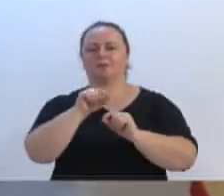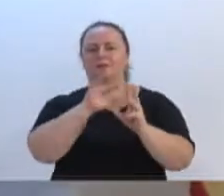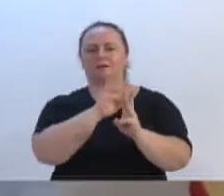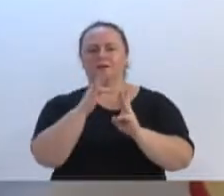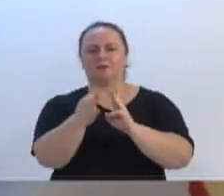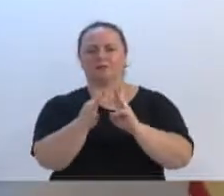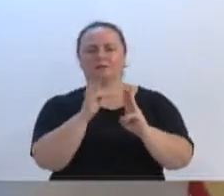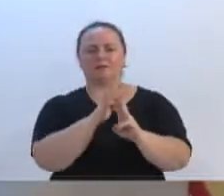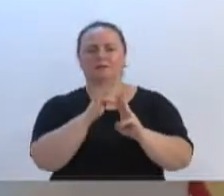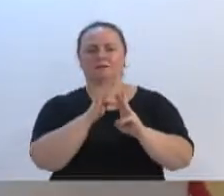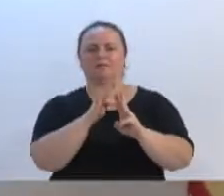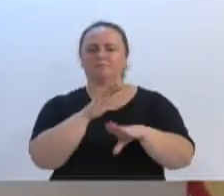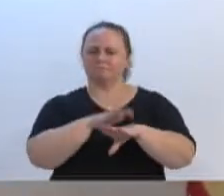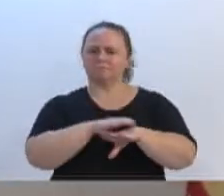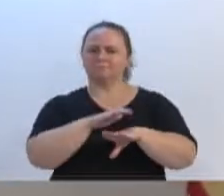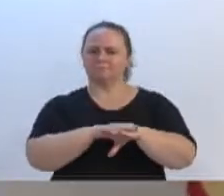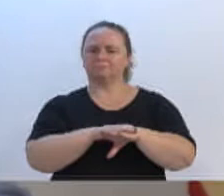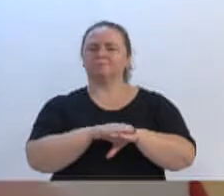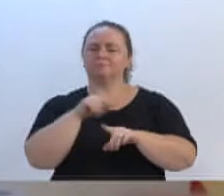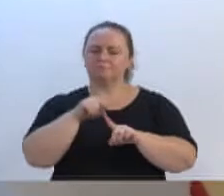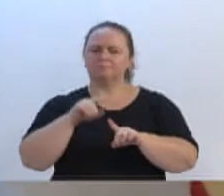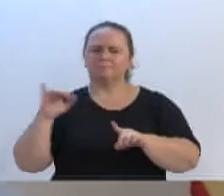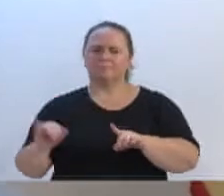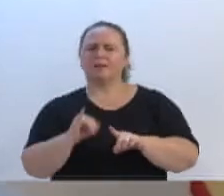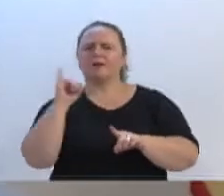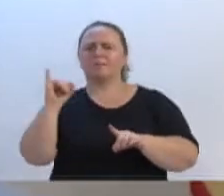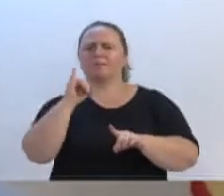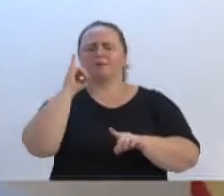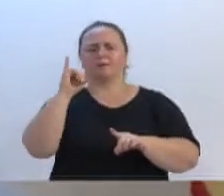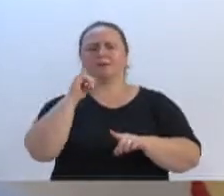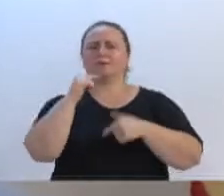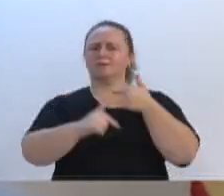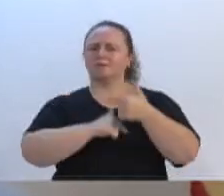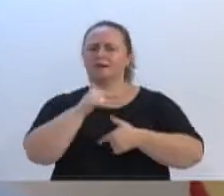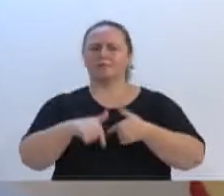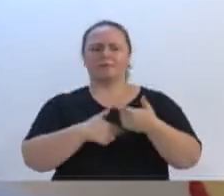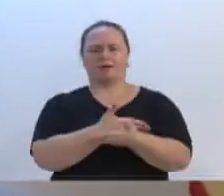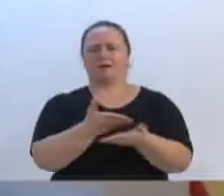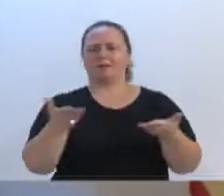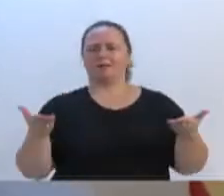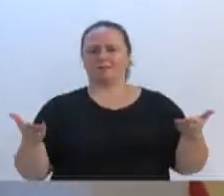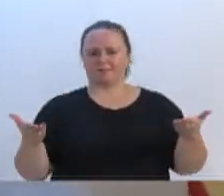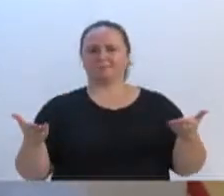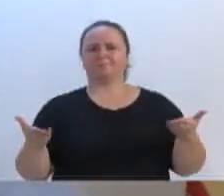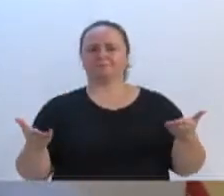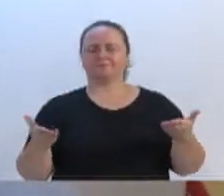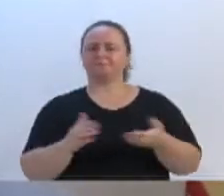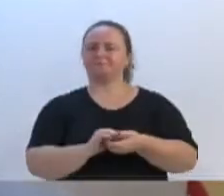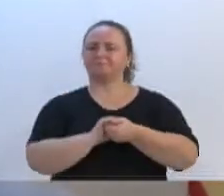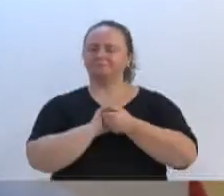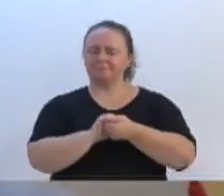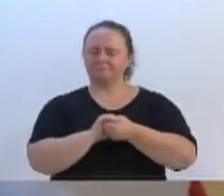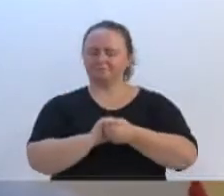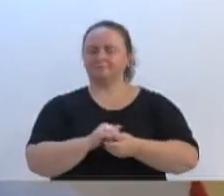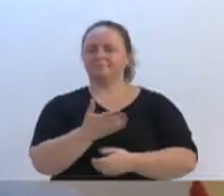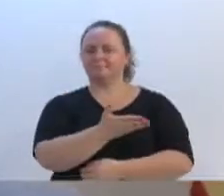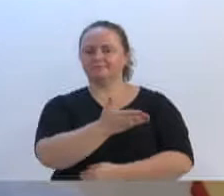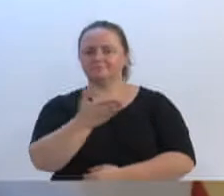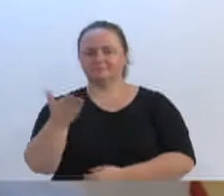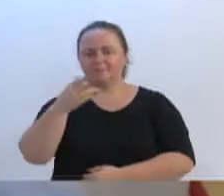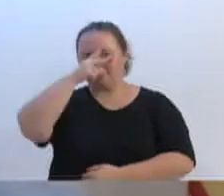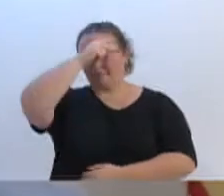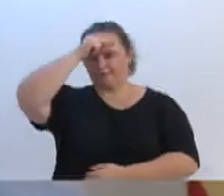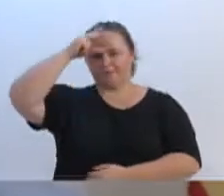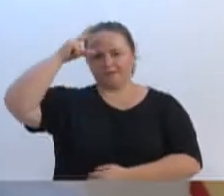fazer as ações sociais. Isso é muito importante. um trabalho de cada um de nós. Parabéns a cada um de vocês e parabéns ao prefeito e à